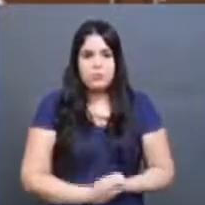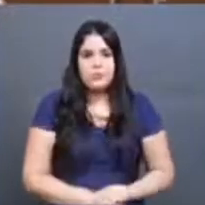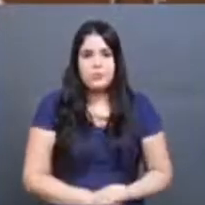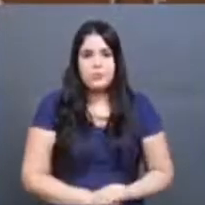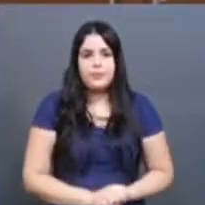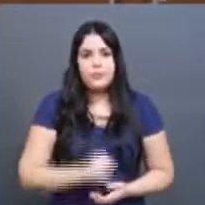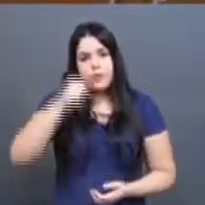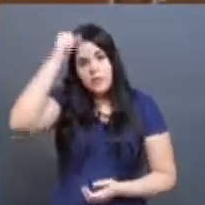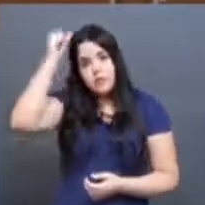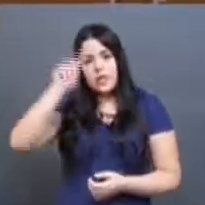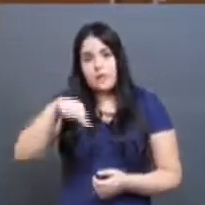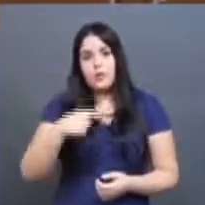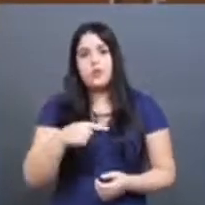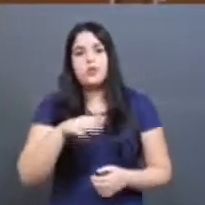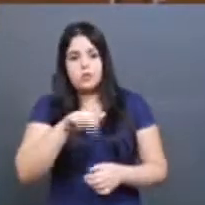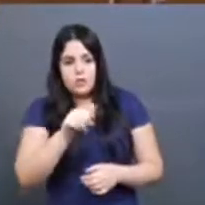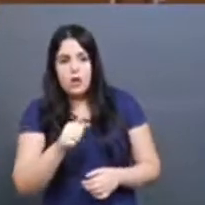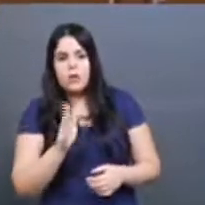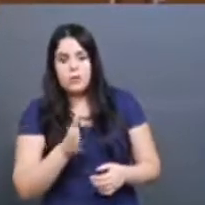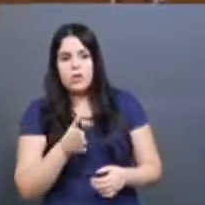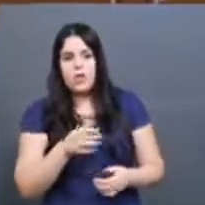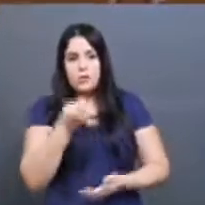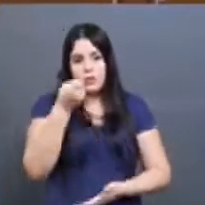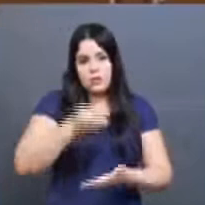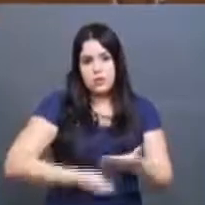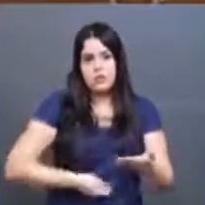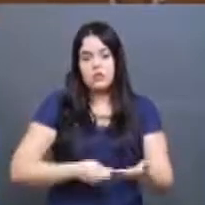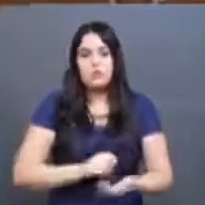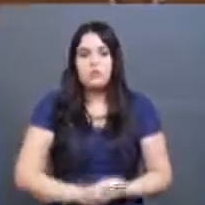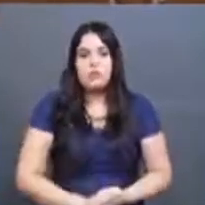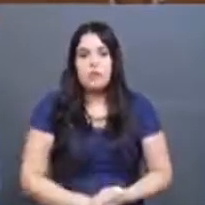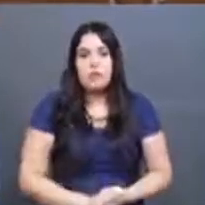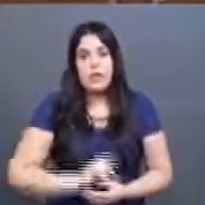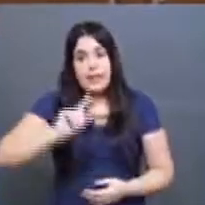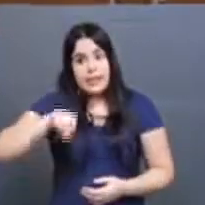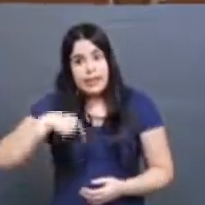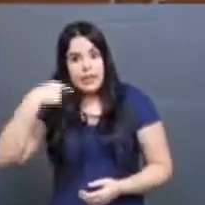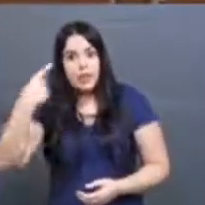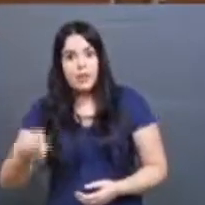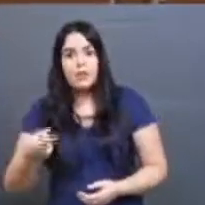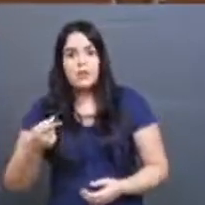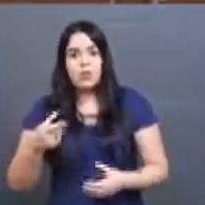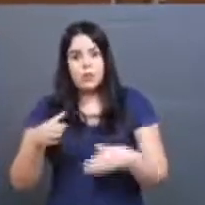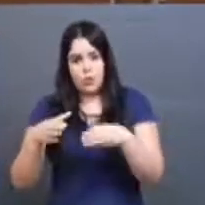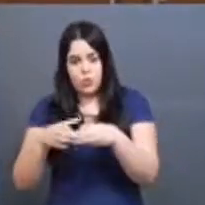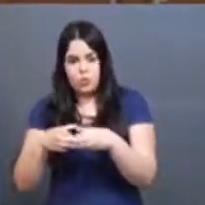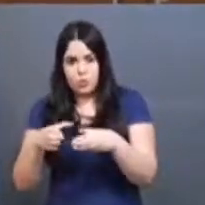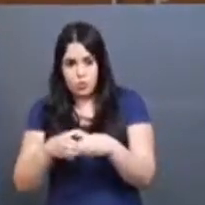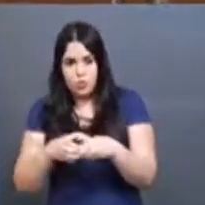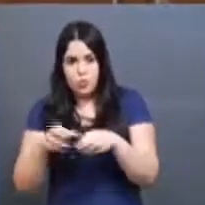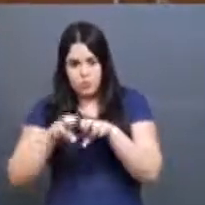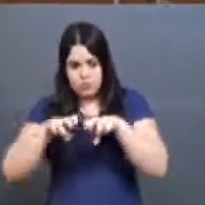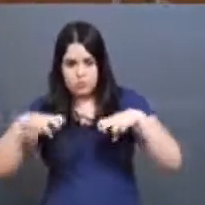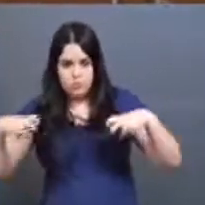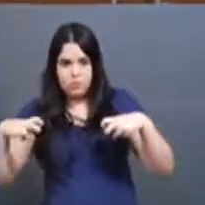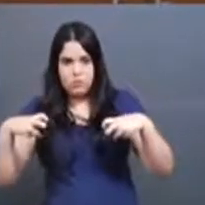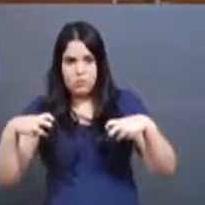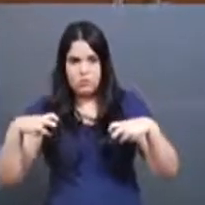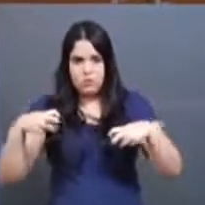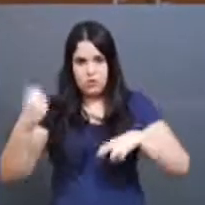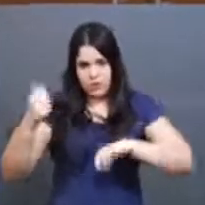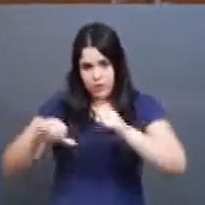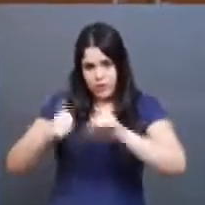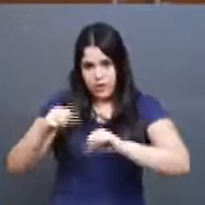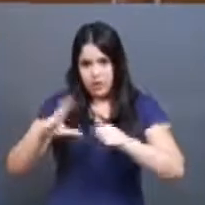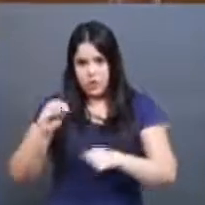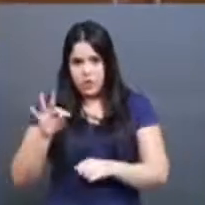em seguida, já tem a primeira chamada para a matrícula. Logo em seguida, as equipes, as comissões de